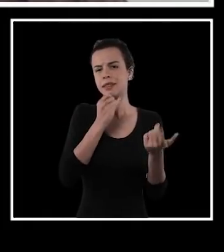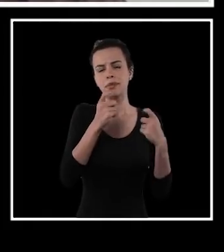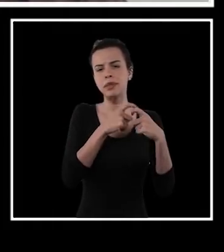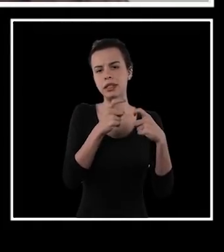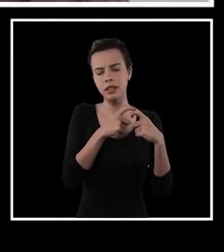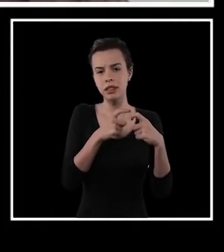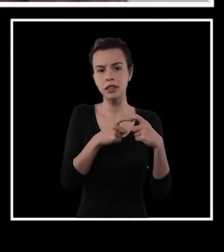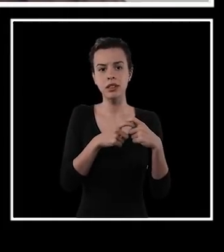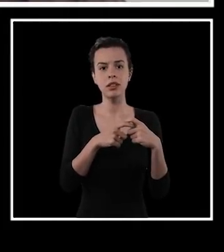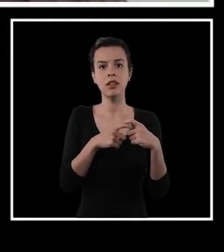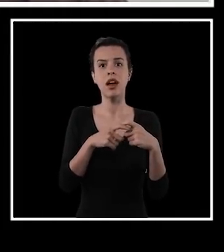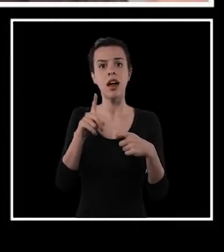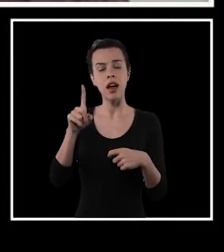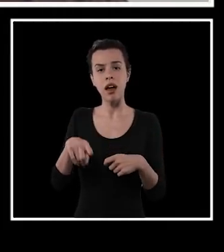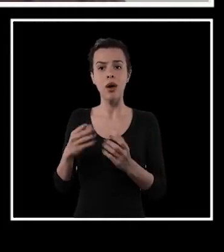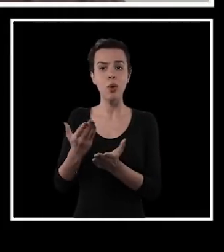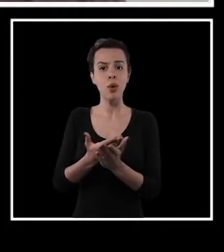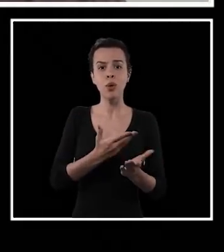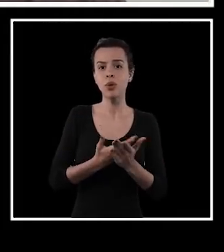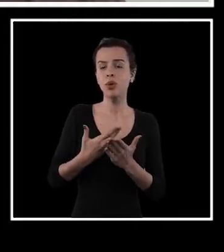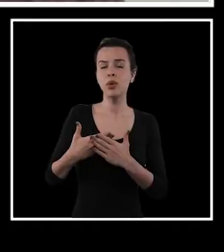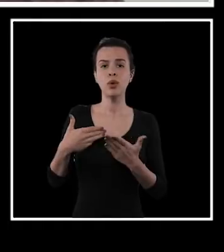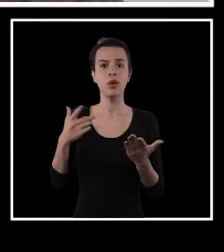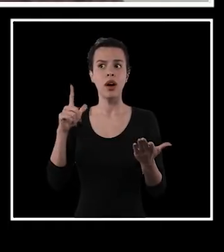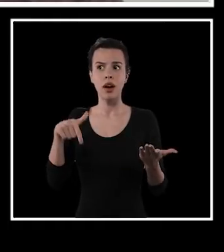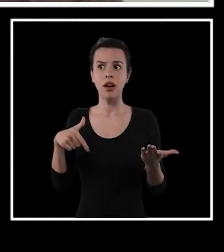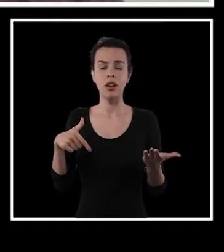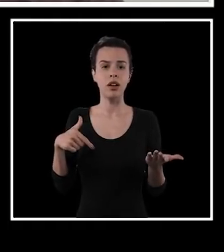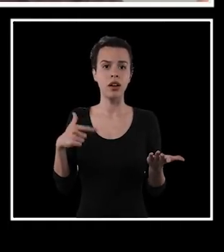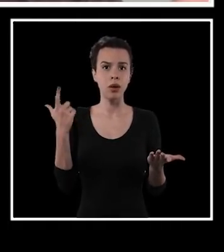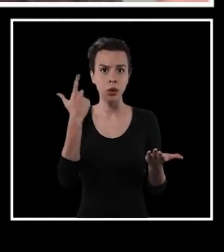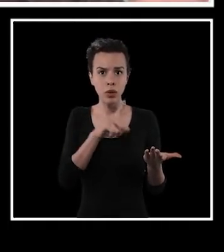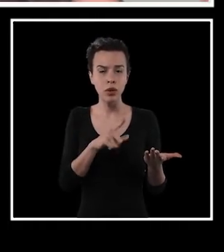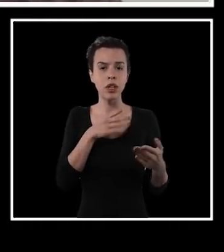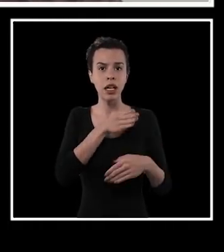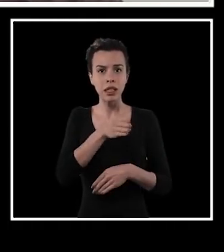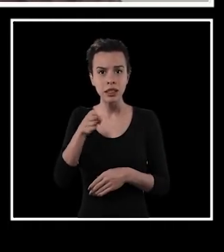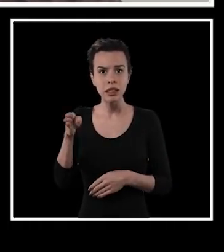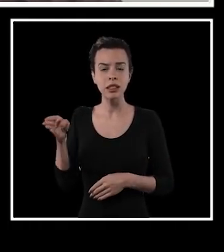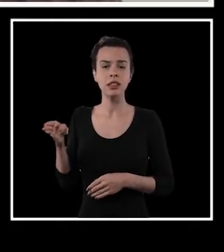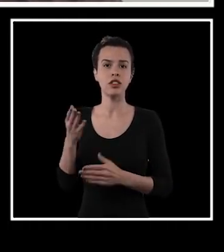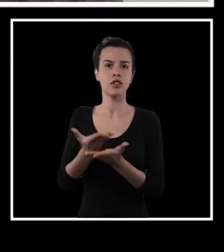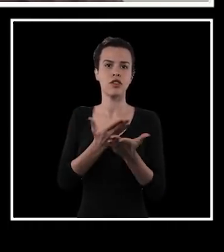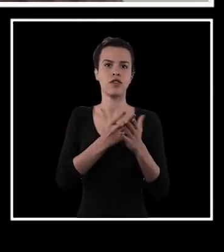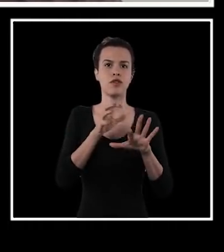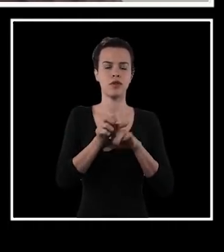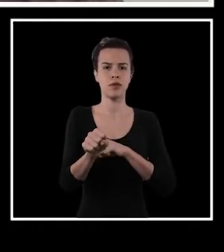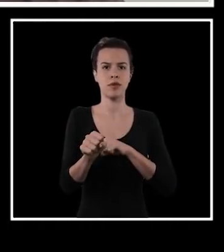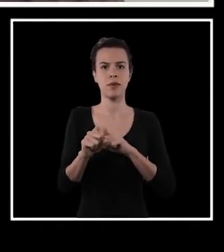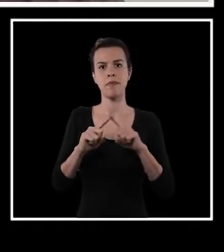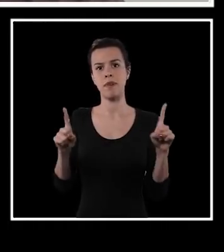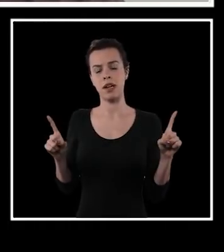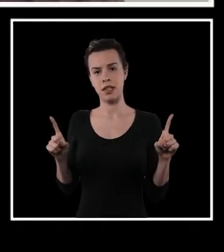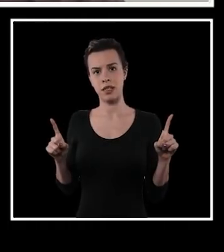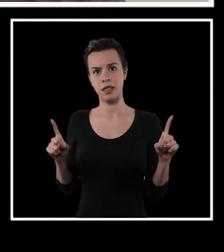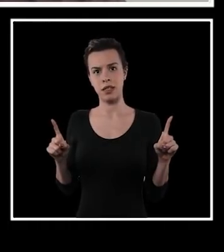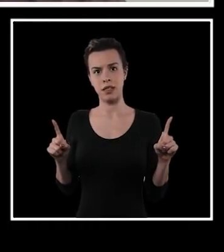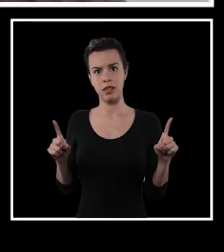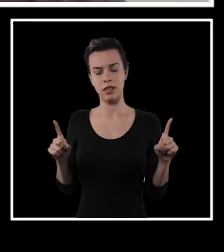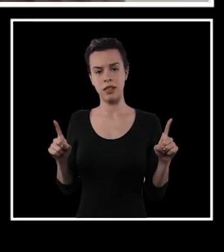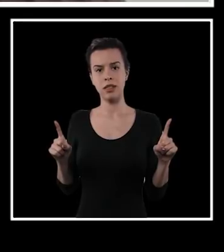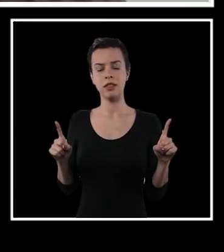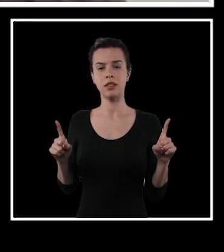muito concorridíssimos com medicina, são alunos medianos, são alunos que, né, tiveram acesso à formação mediana. Agora,